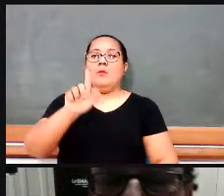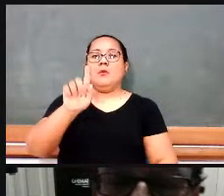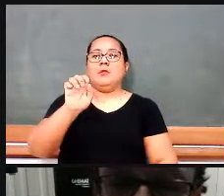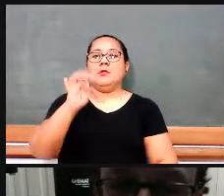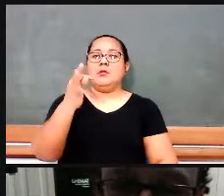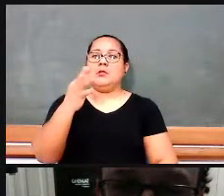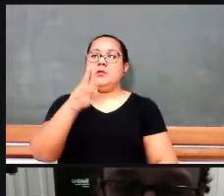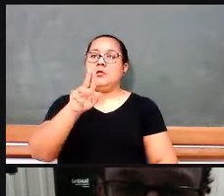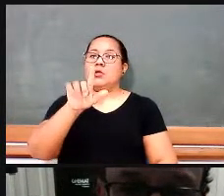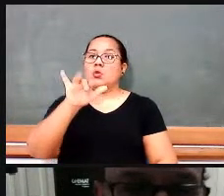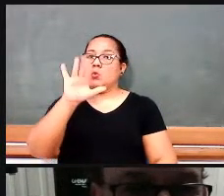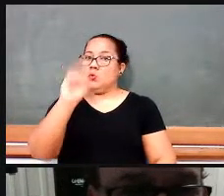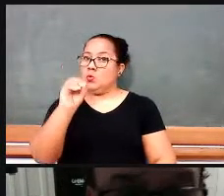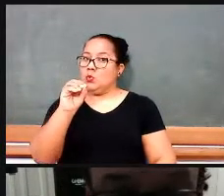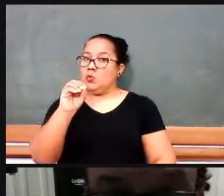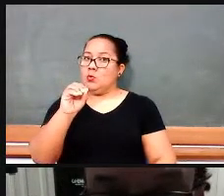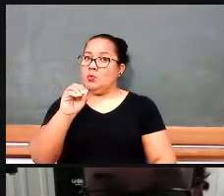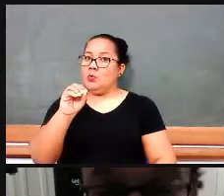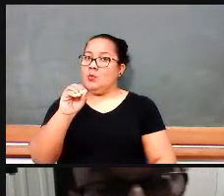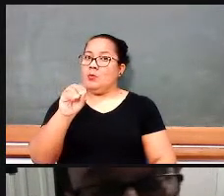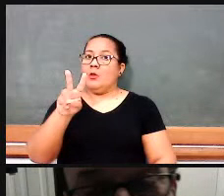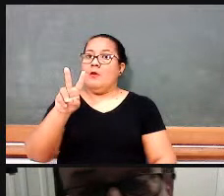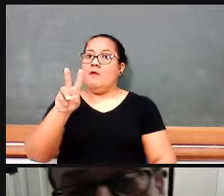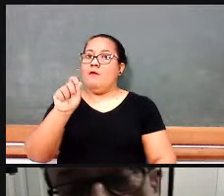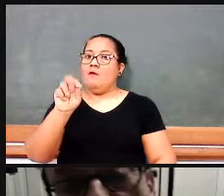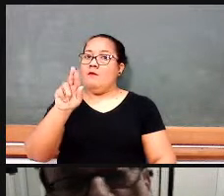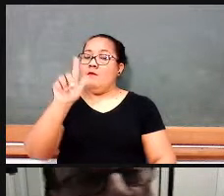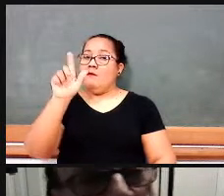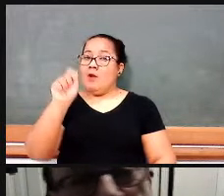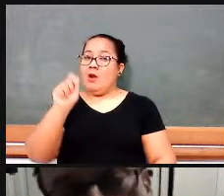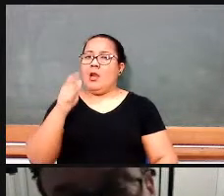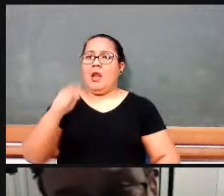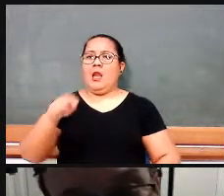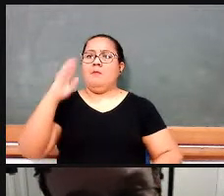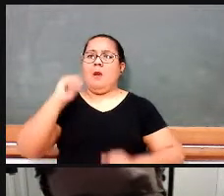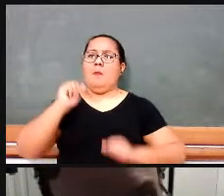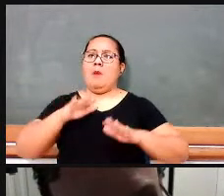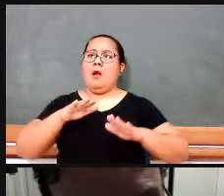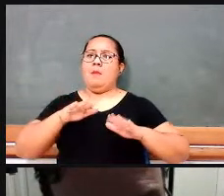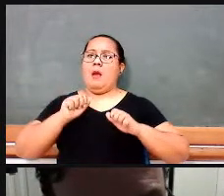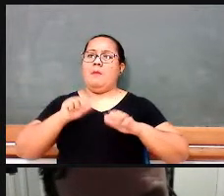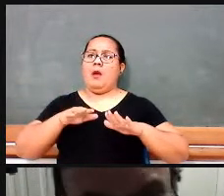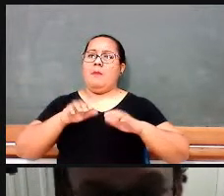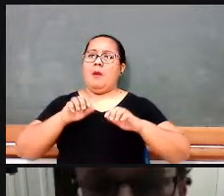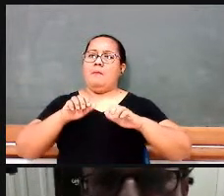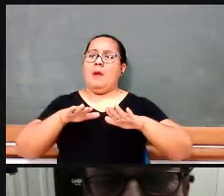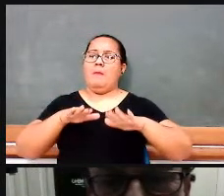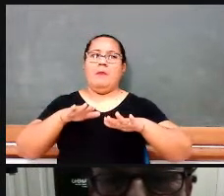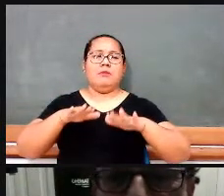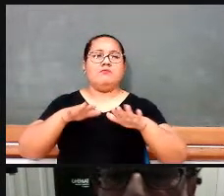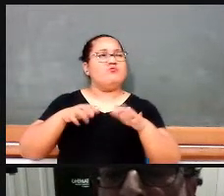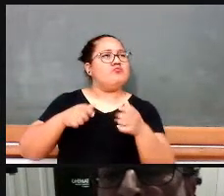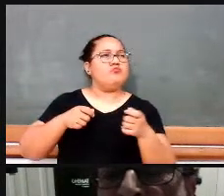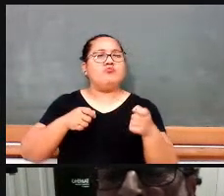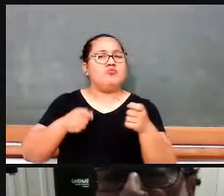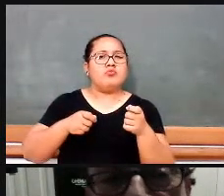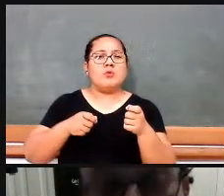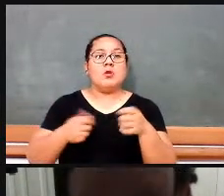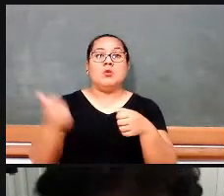sul, do país, aí do Rio Grande do Sul, e chega ao Rio de Janeiro e depõe o presidente Washington Luiz.